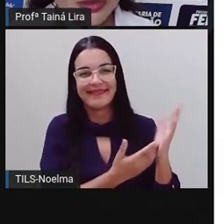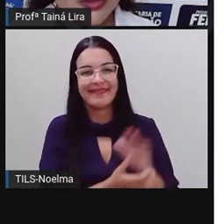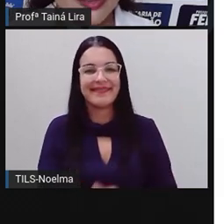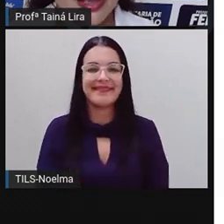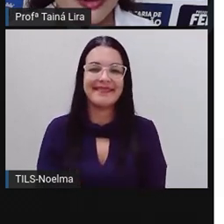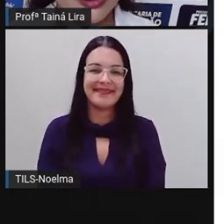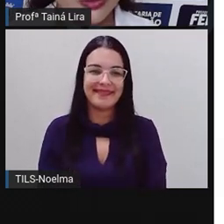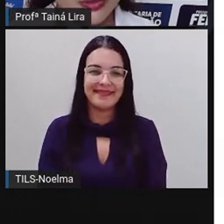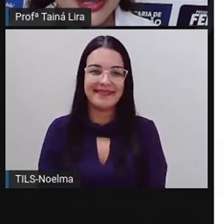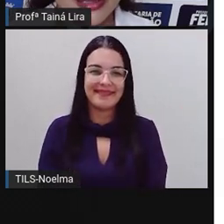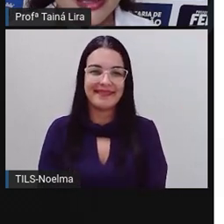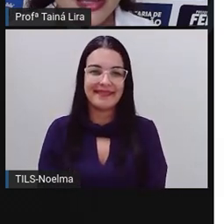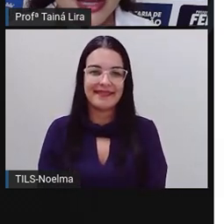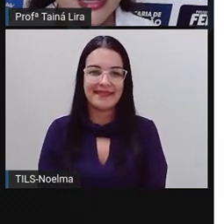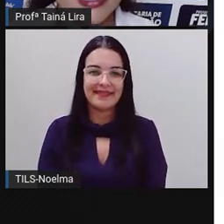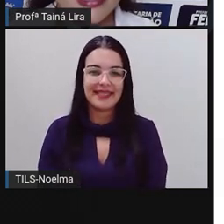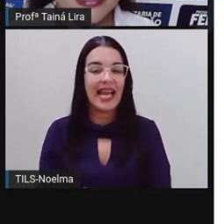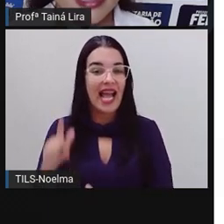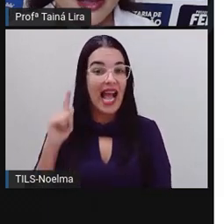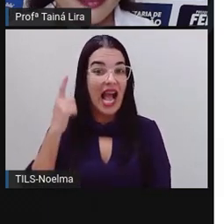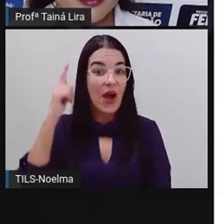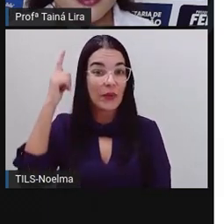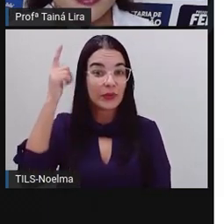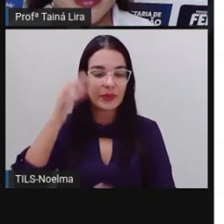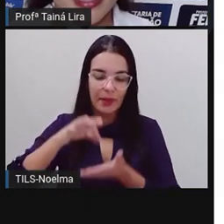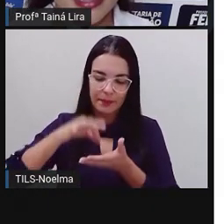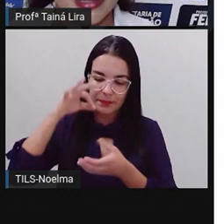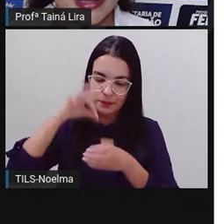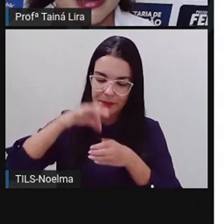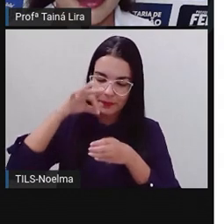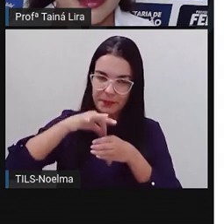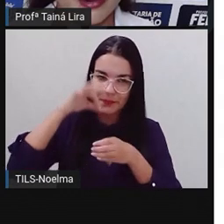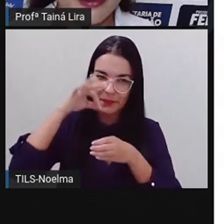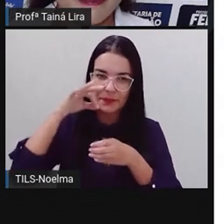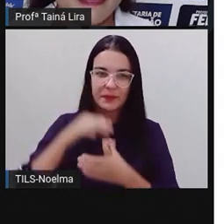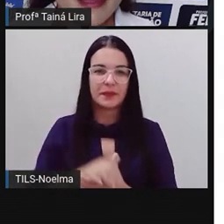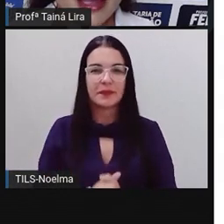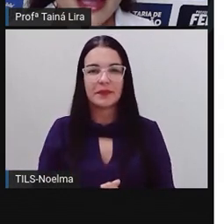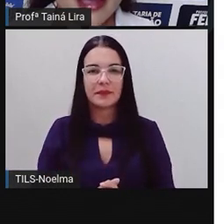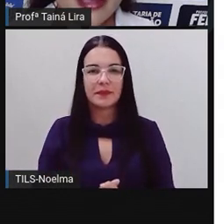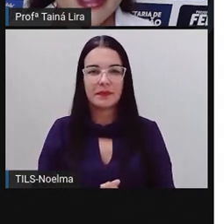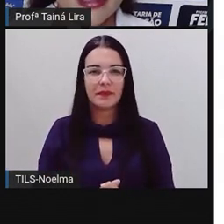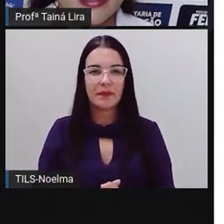centímetros é a altura ali da camomila, tá bom?